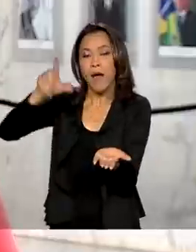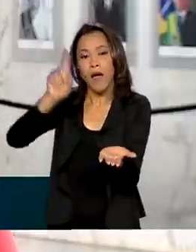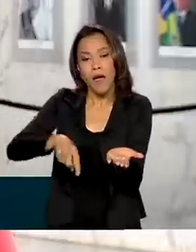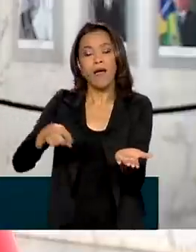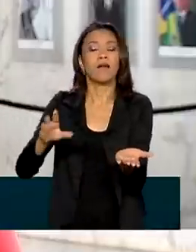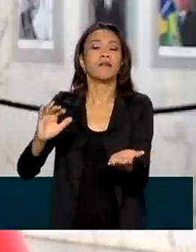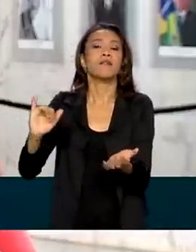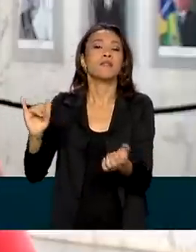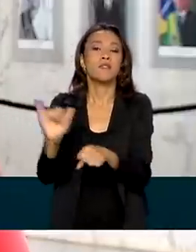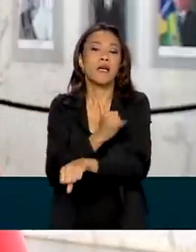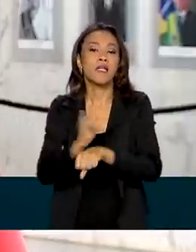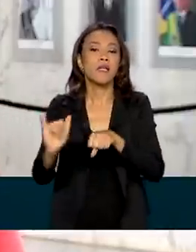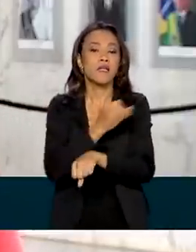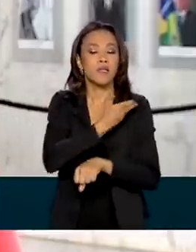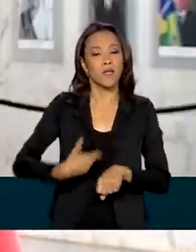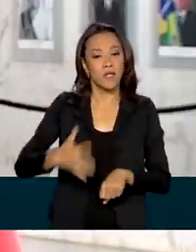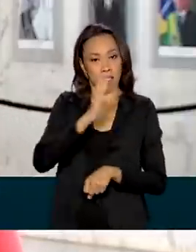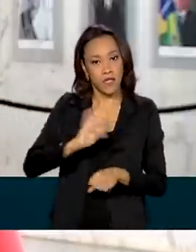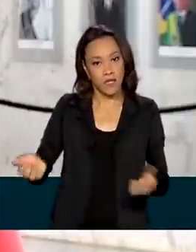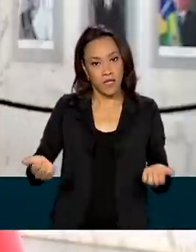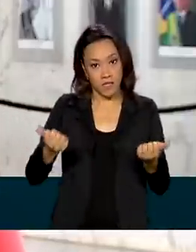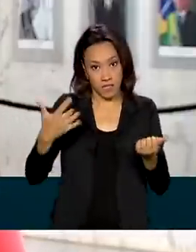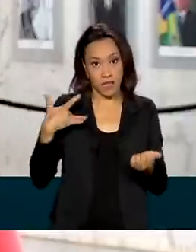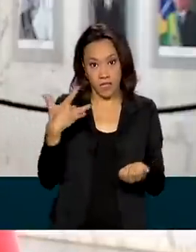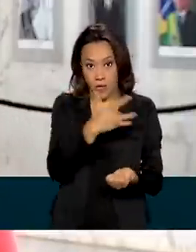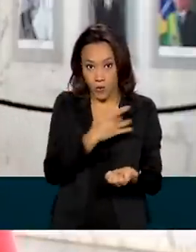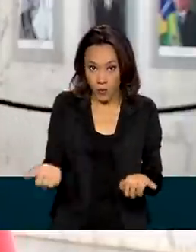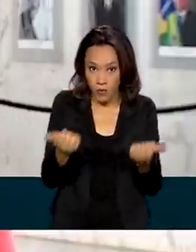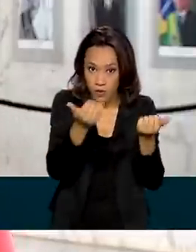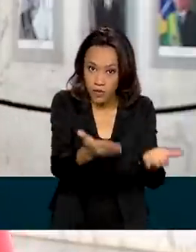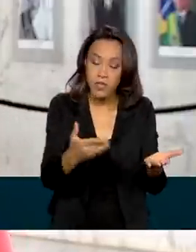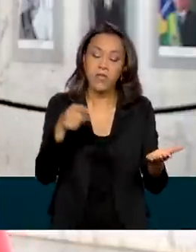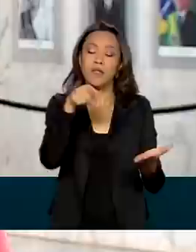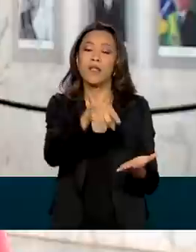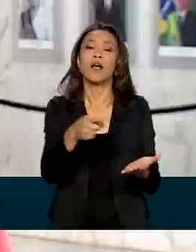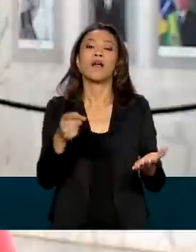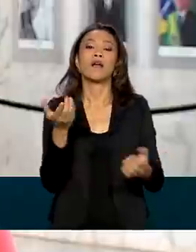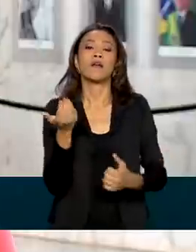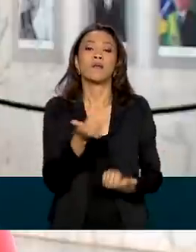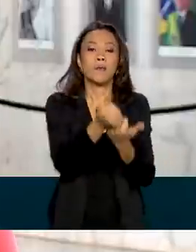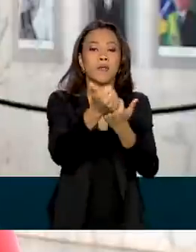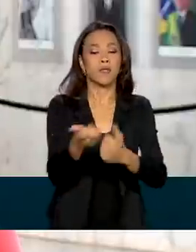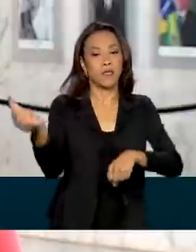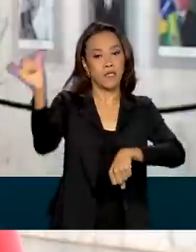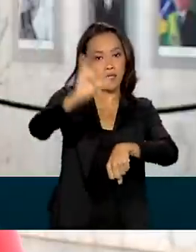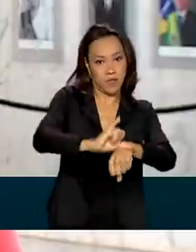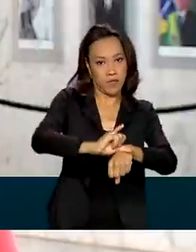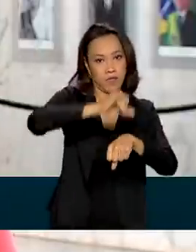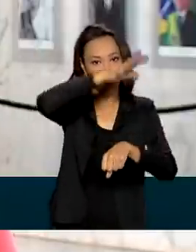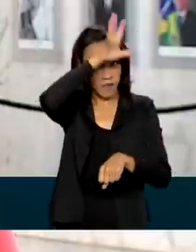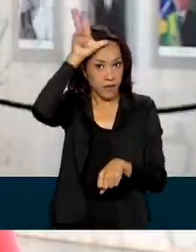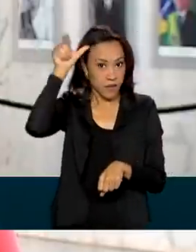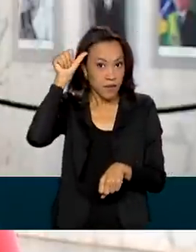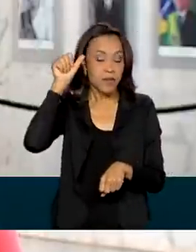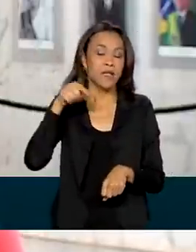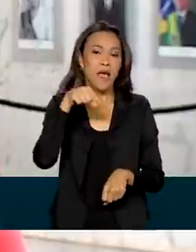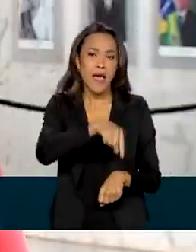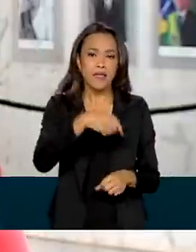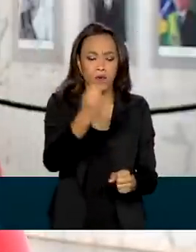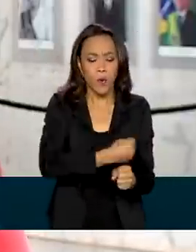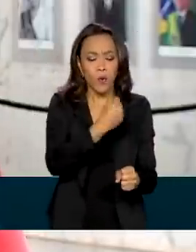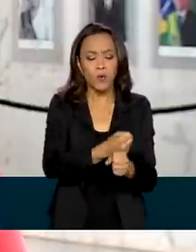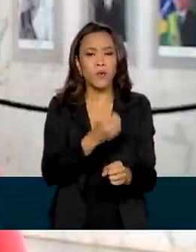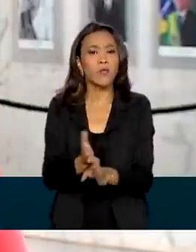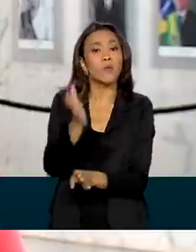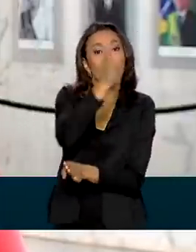de leitos de atendimento exclusivo da Covid-19 em Manaus, no Amazonas. Essa enfermaria foi construída ao lado do